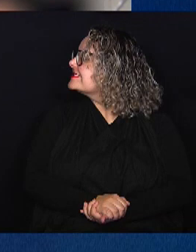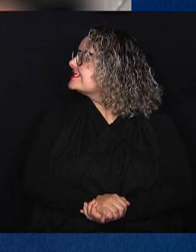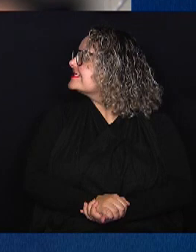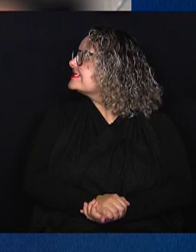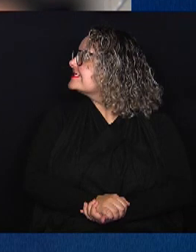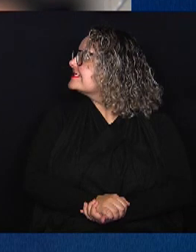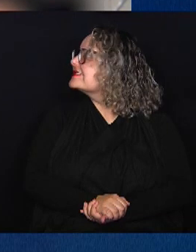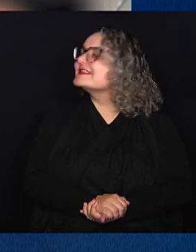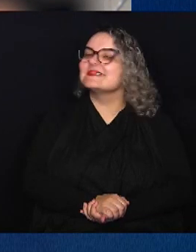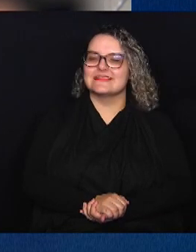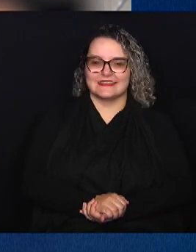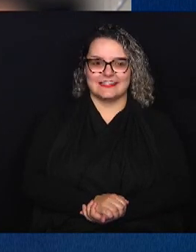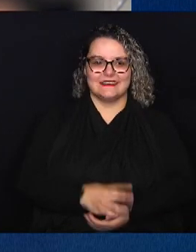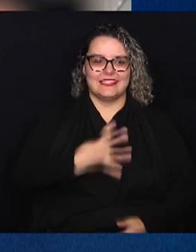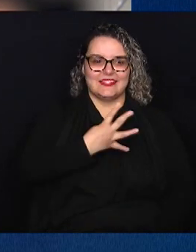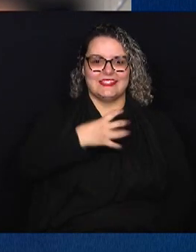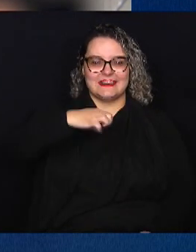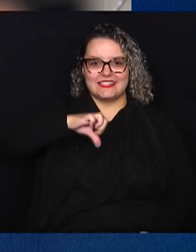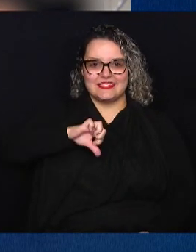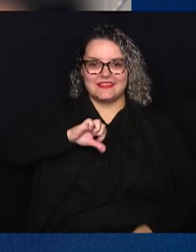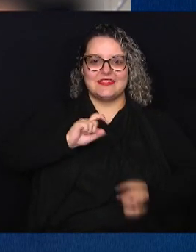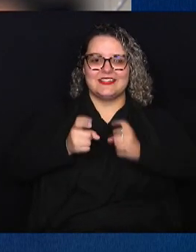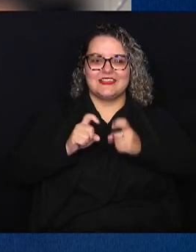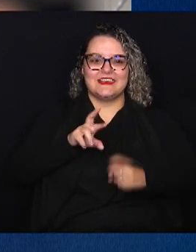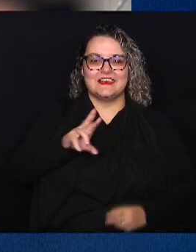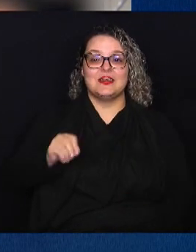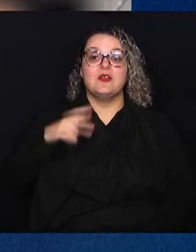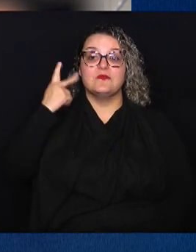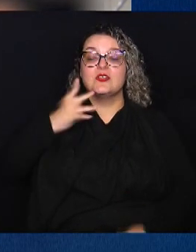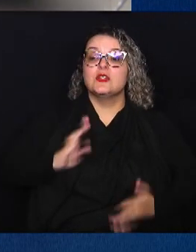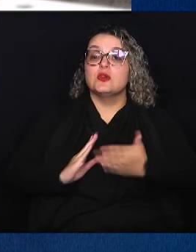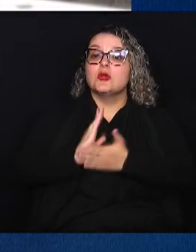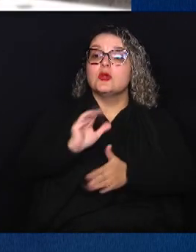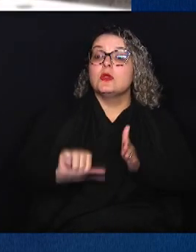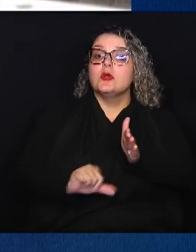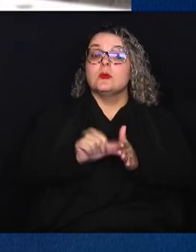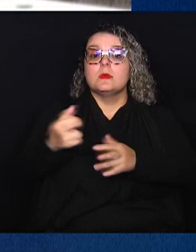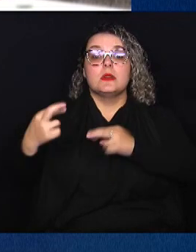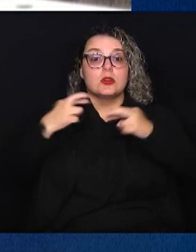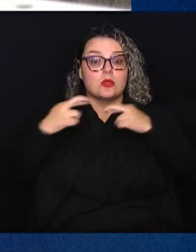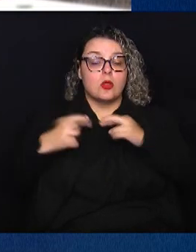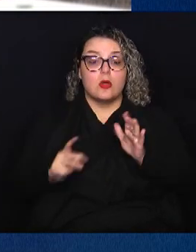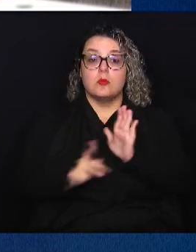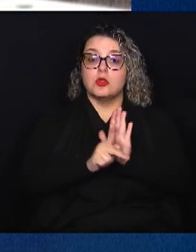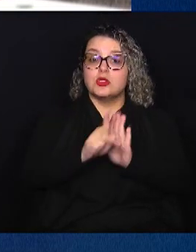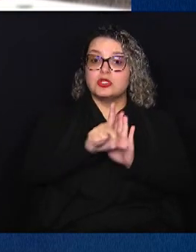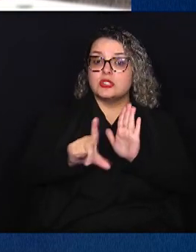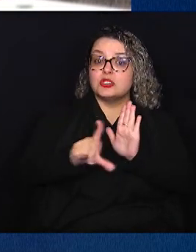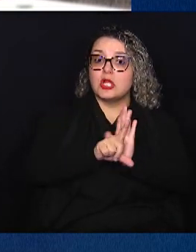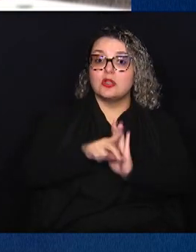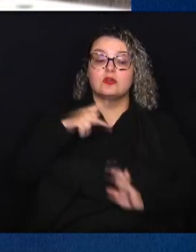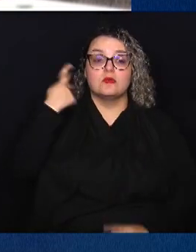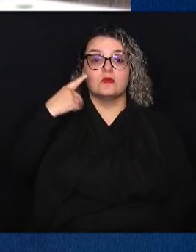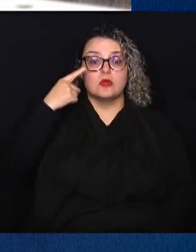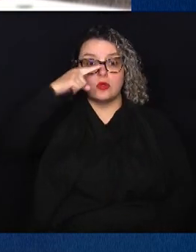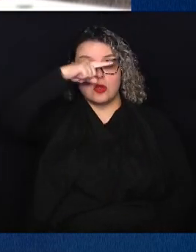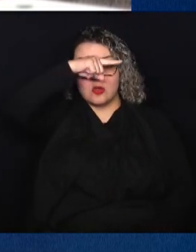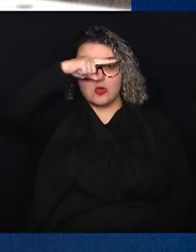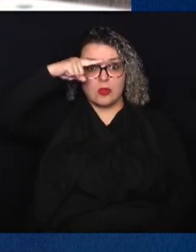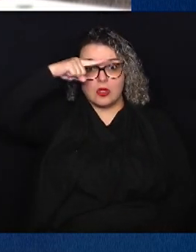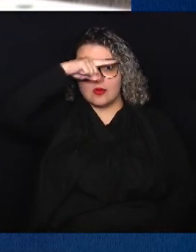Na 49ª reunião ordinária, vereadores aprovam em primeira análise projeto de lei de autoria do vereador Felipe